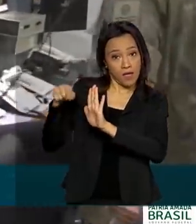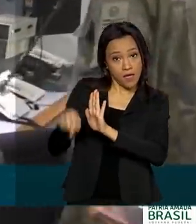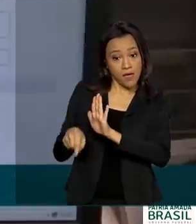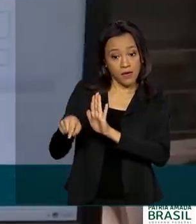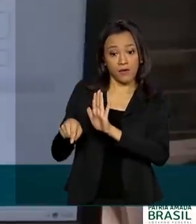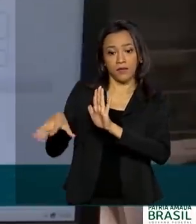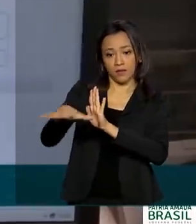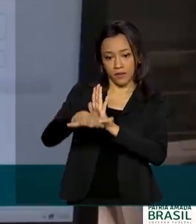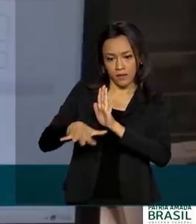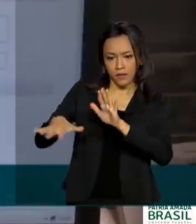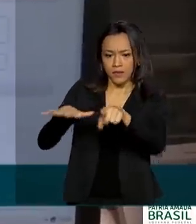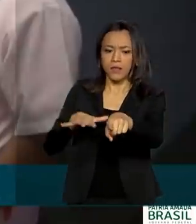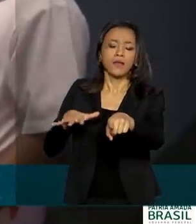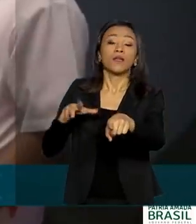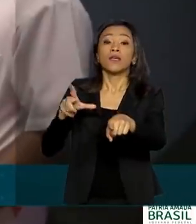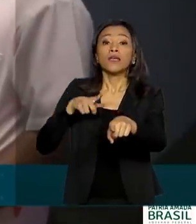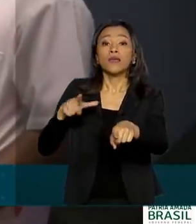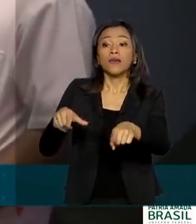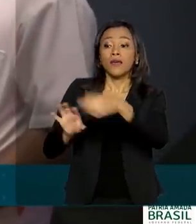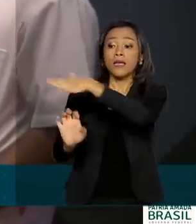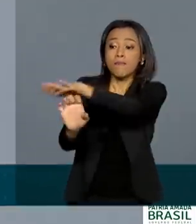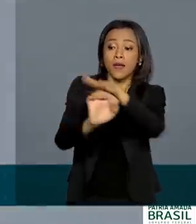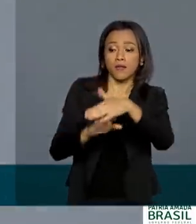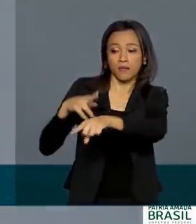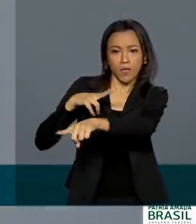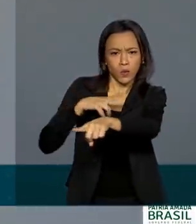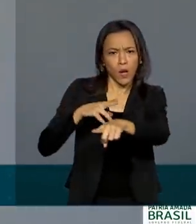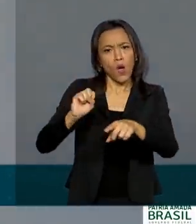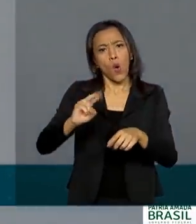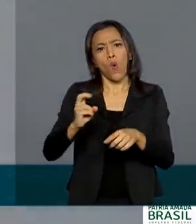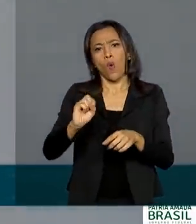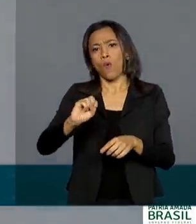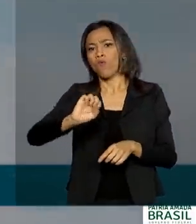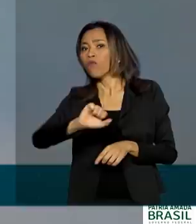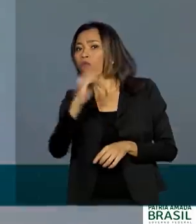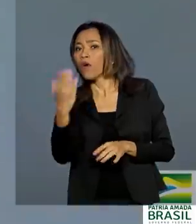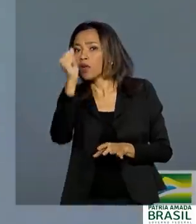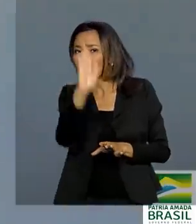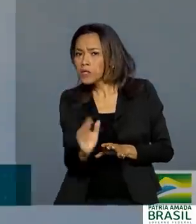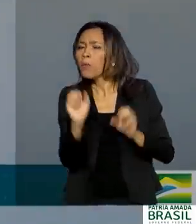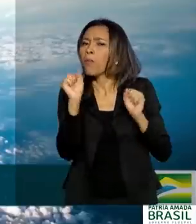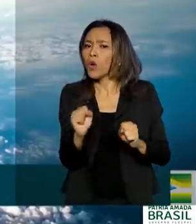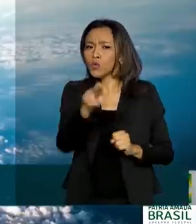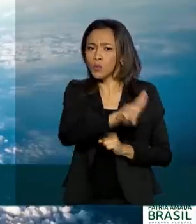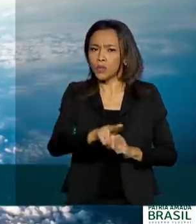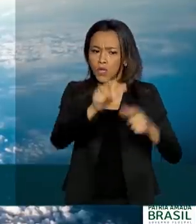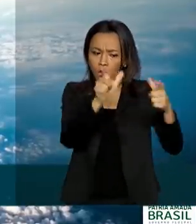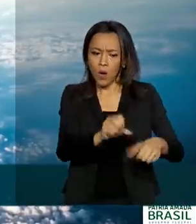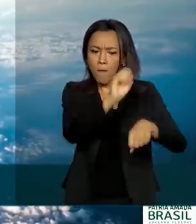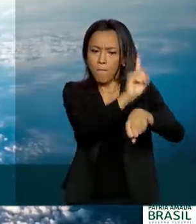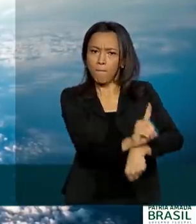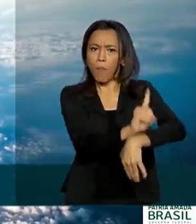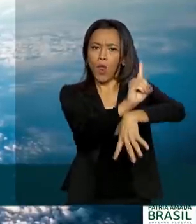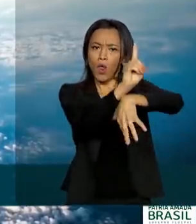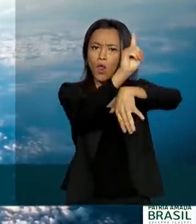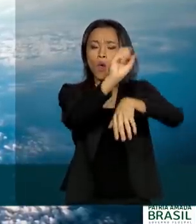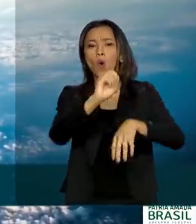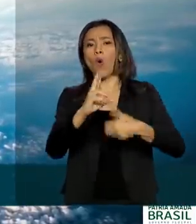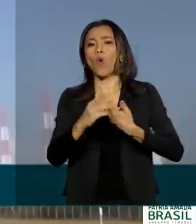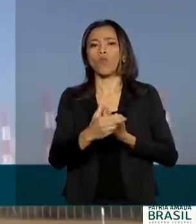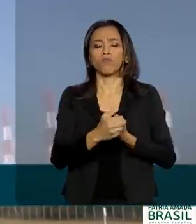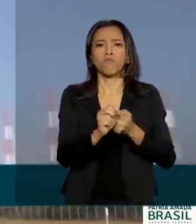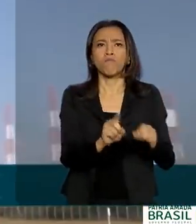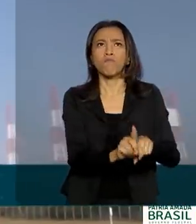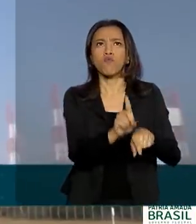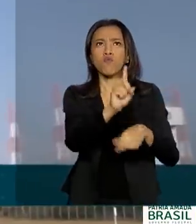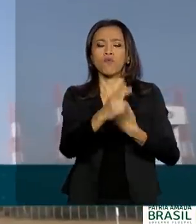autoriza que empresas privadas, nacionais ou estrangeiras lancem foguetes, satélites ou outras cargas a